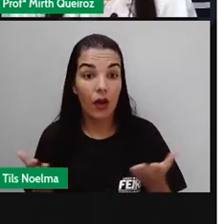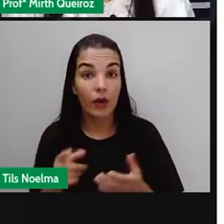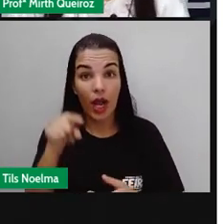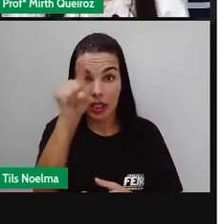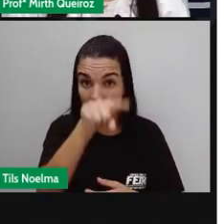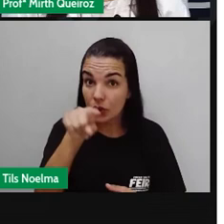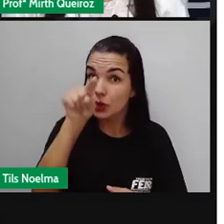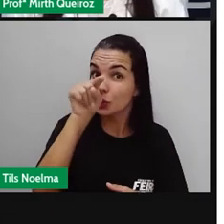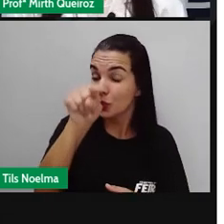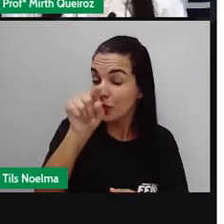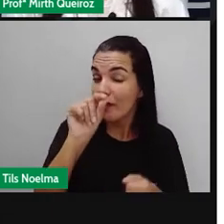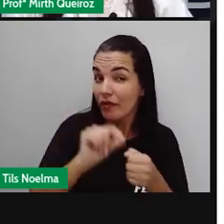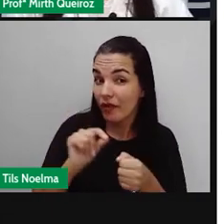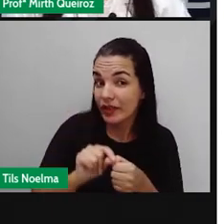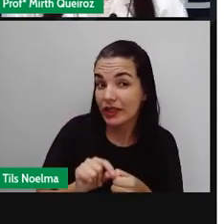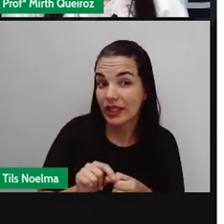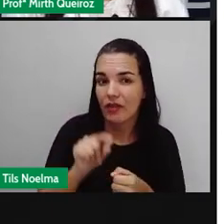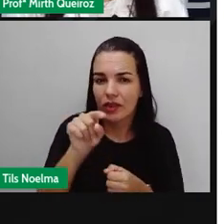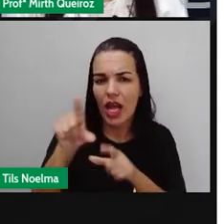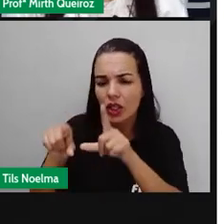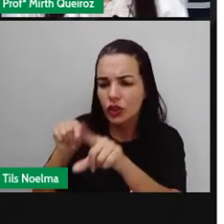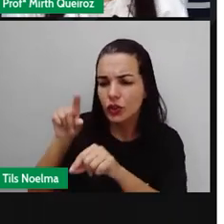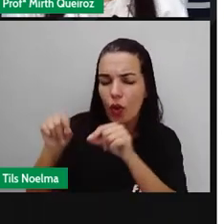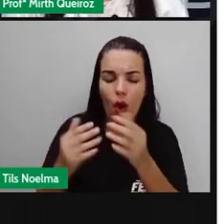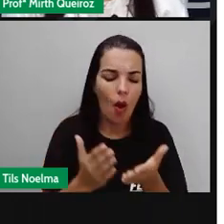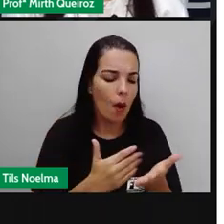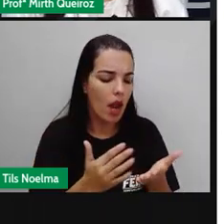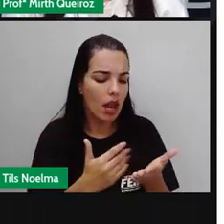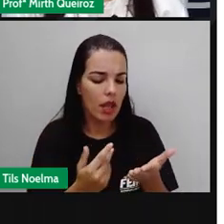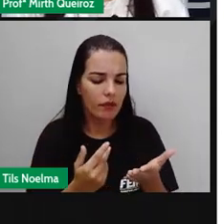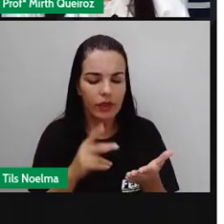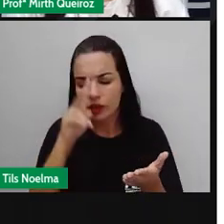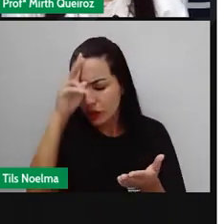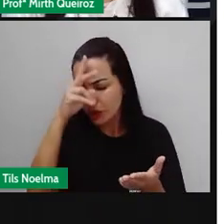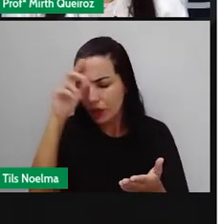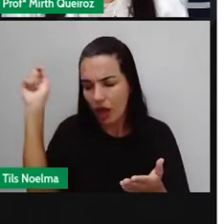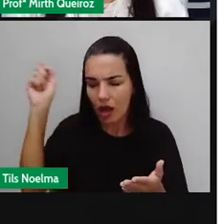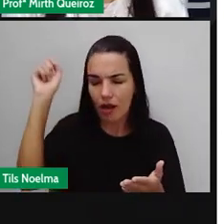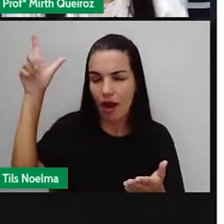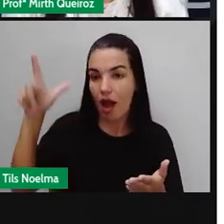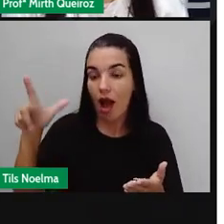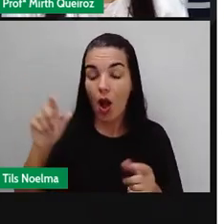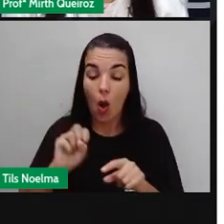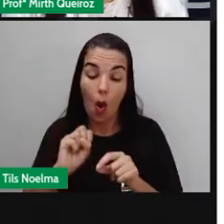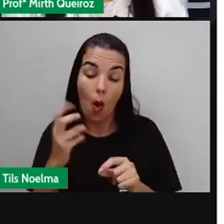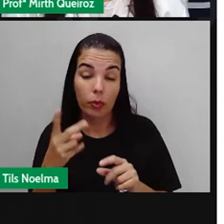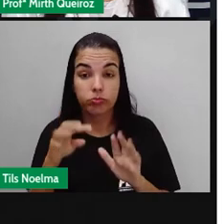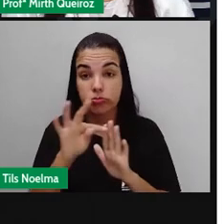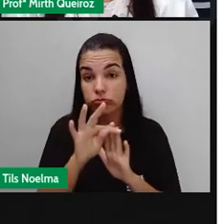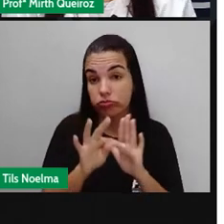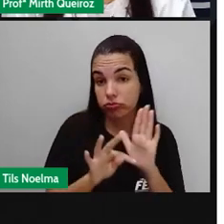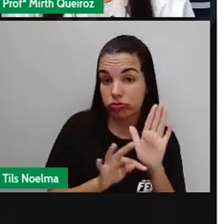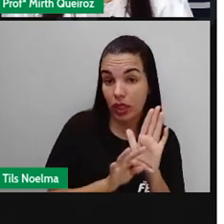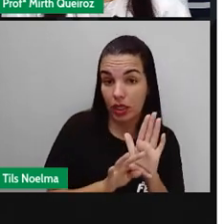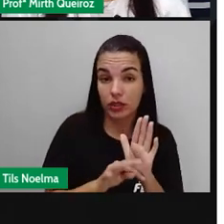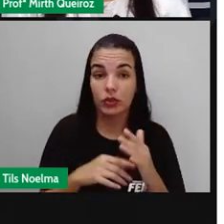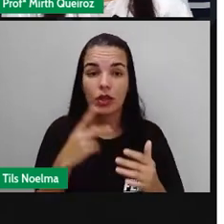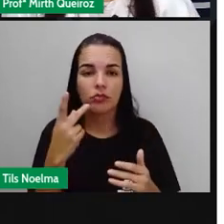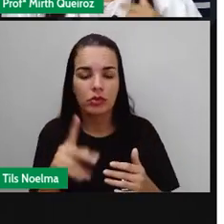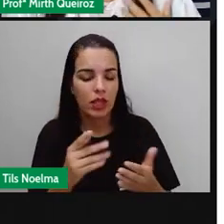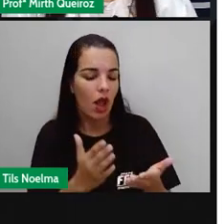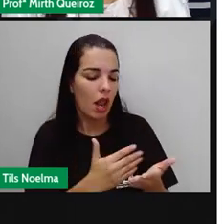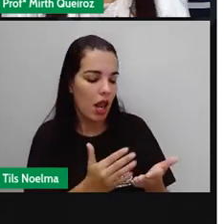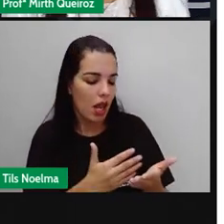Agora é a sua vez. Vocês vão escolher um livro de contos de fadas, ou um texto de conto, né? Em seu próprio